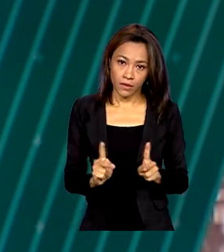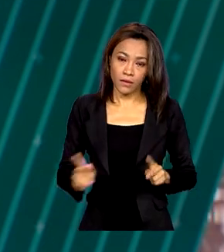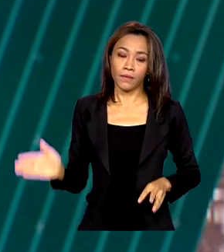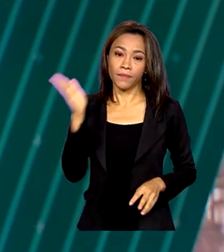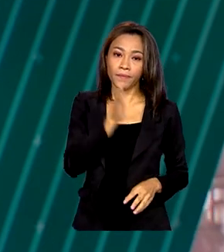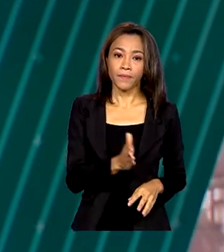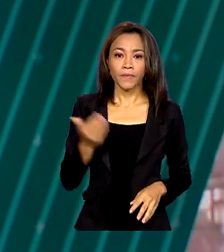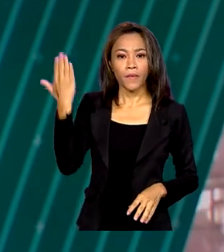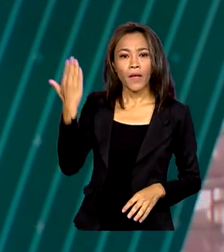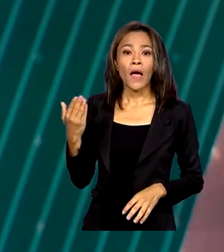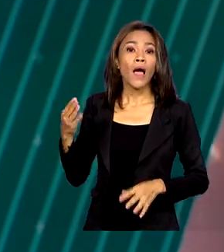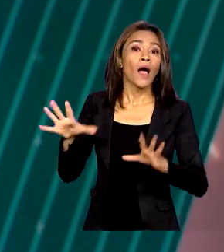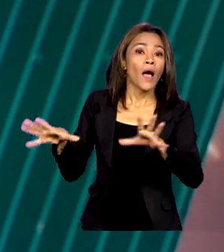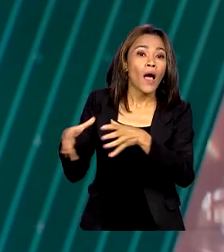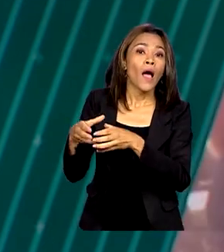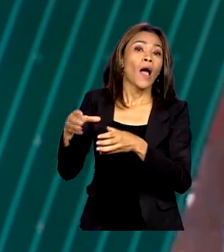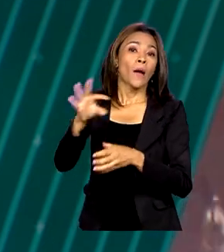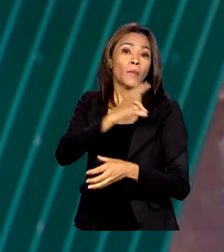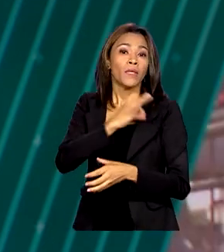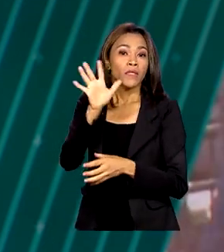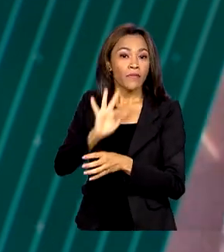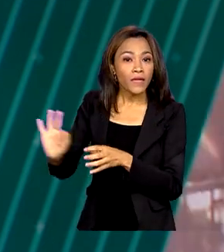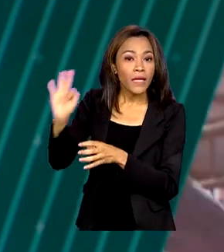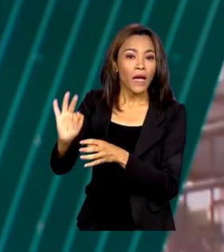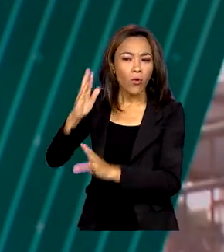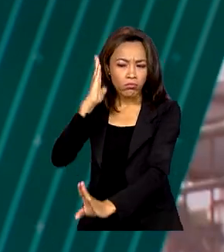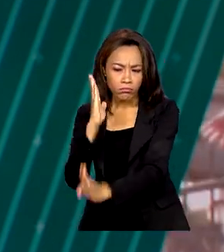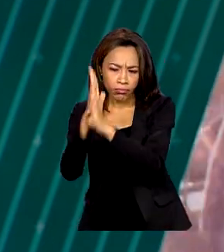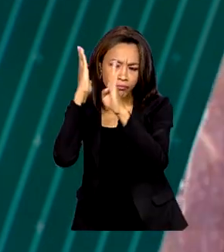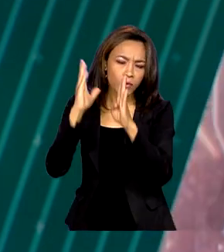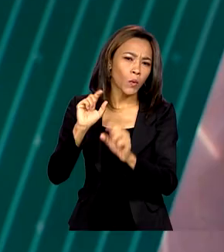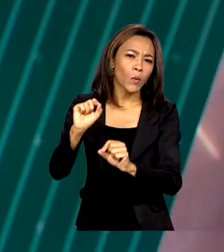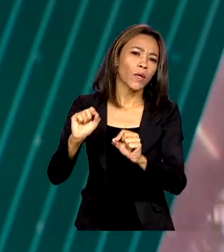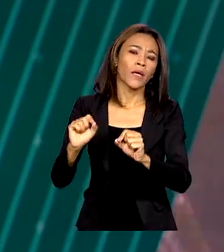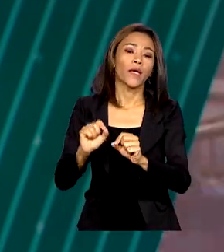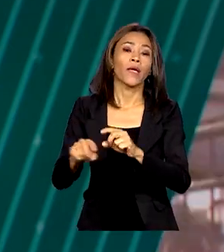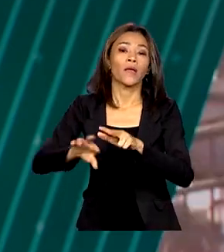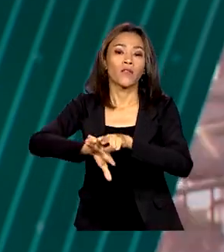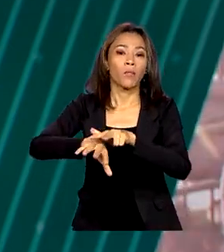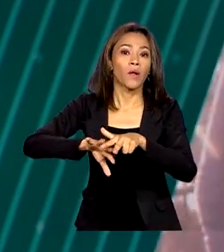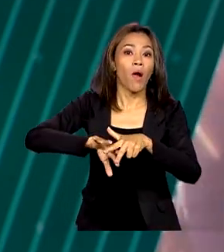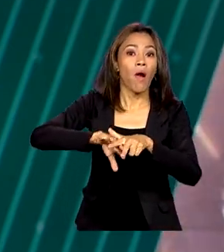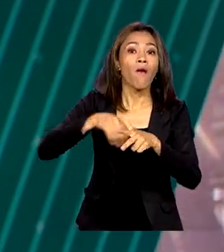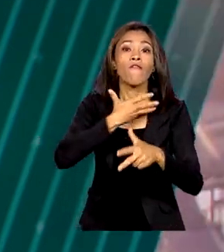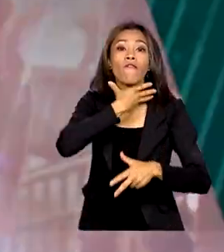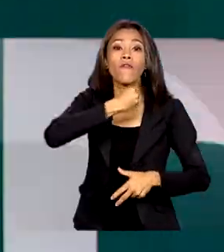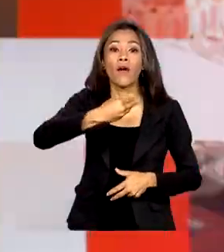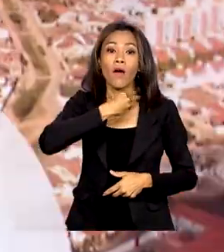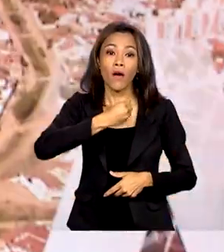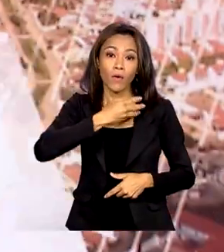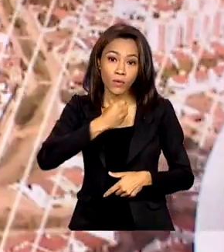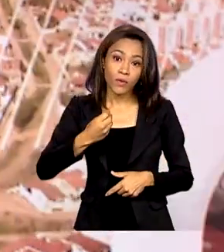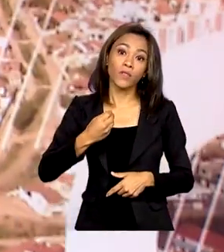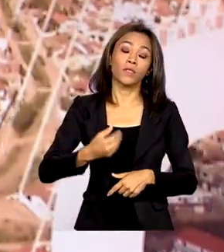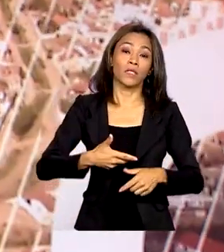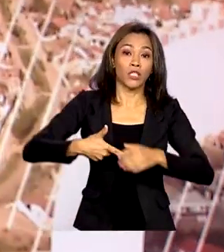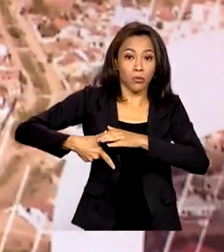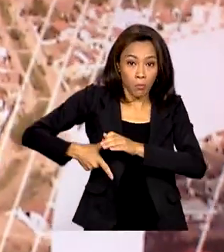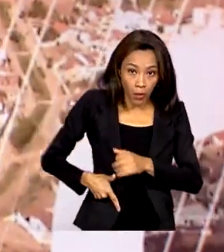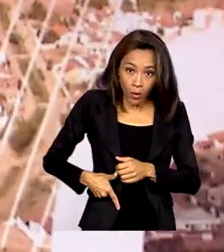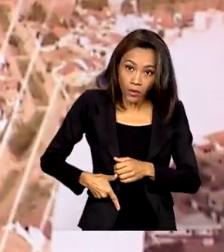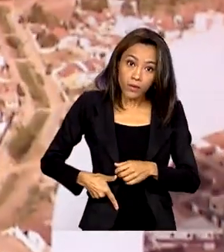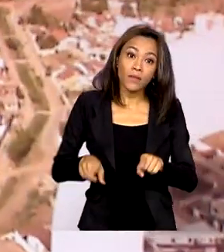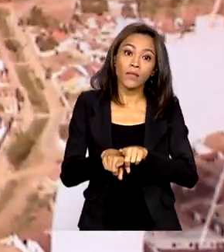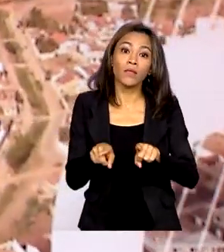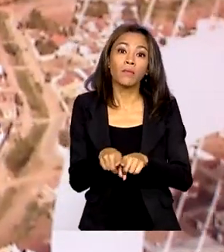Polícia Federal deflagrou uma operação para investigar fraudes em requerimentos de posse e porte de armas de fogo. Cerca